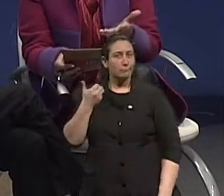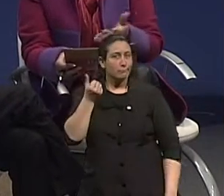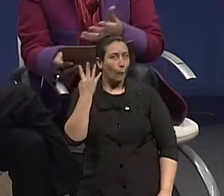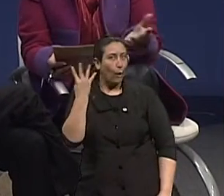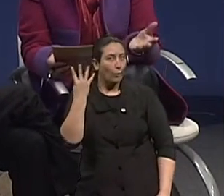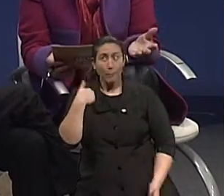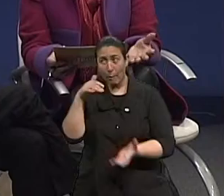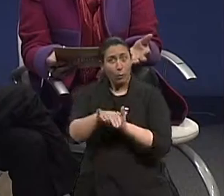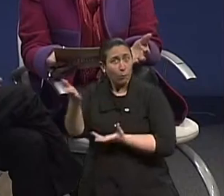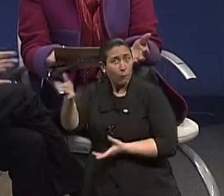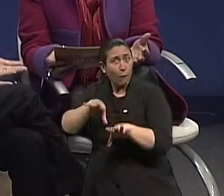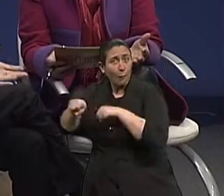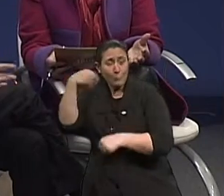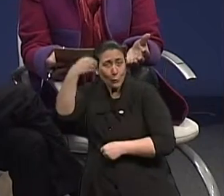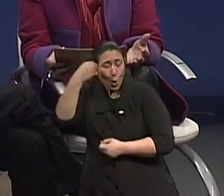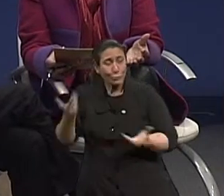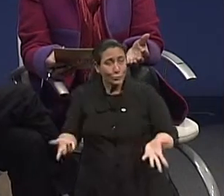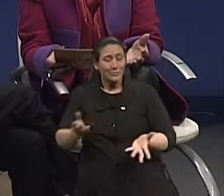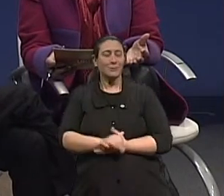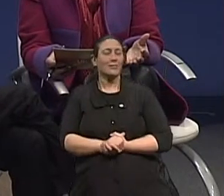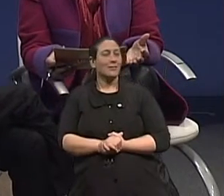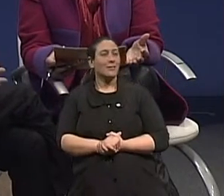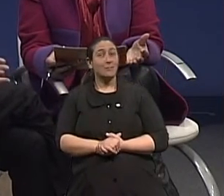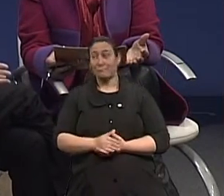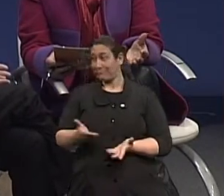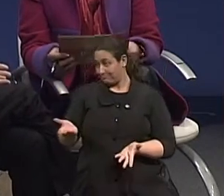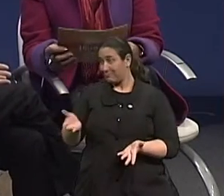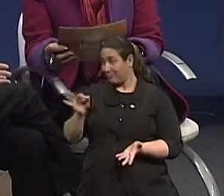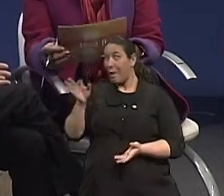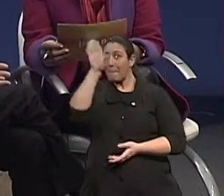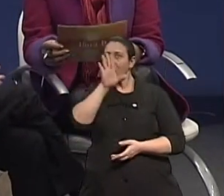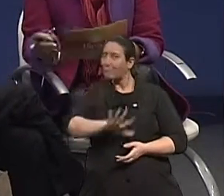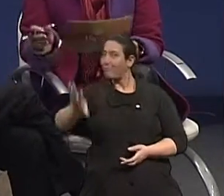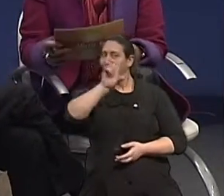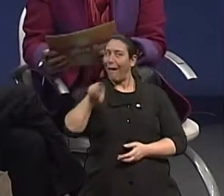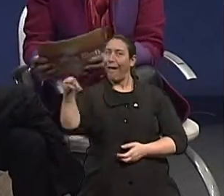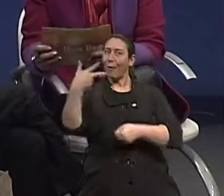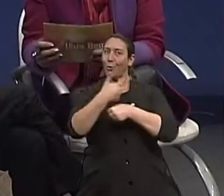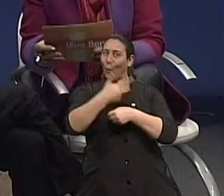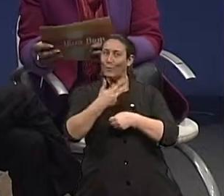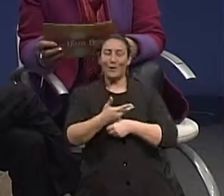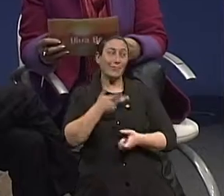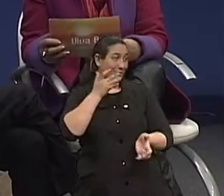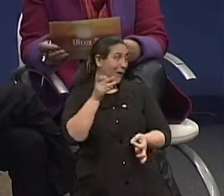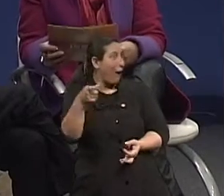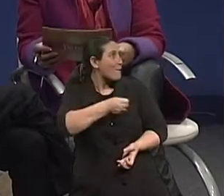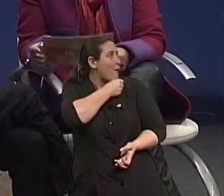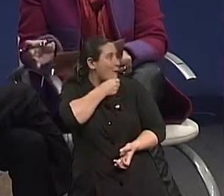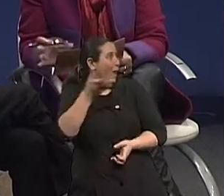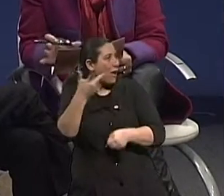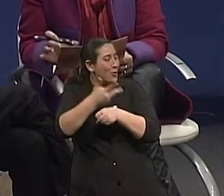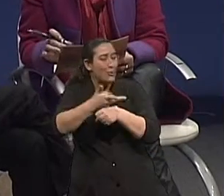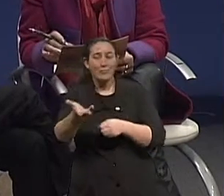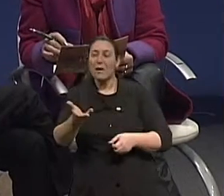64 anos, está se formando em psicologia. E no Brasil ele é um idoso, não Ele é um idoso. Ele é o vovô, é um idoso.